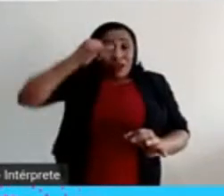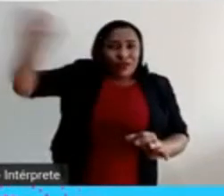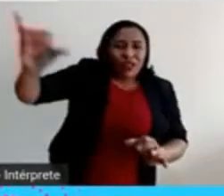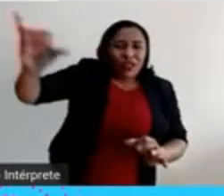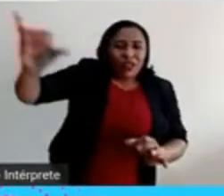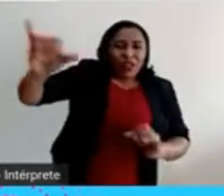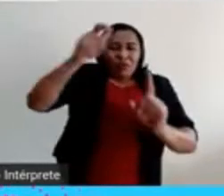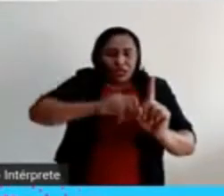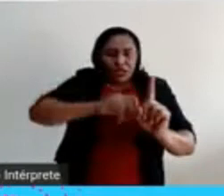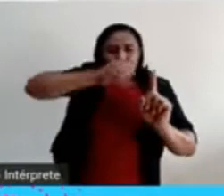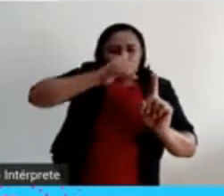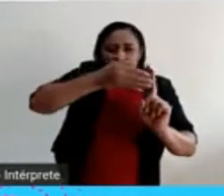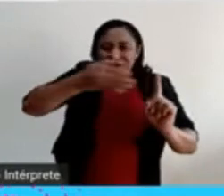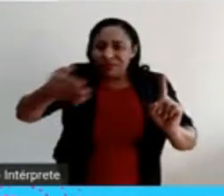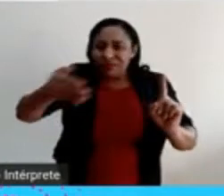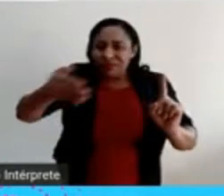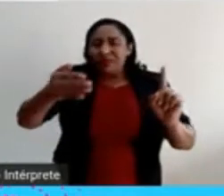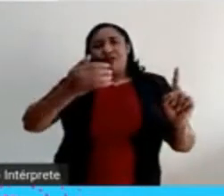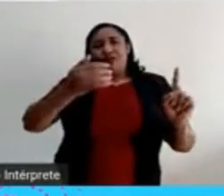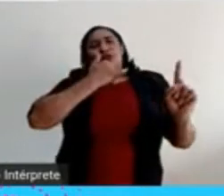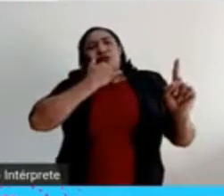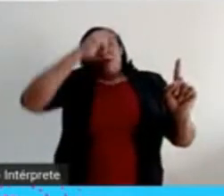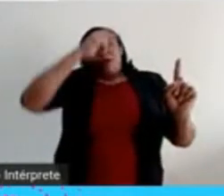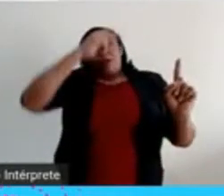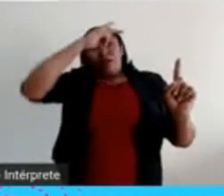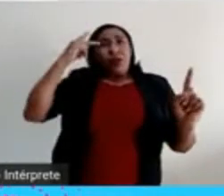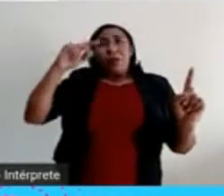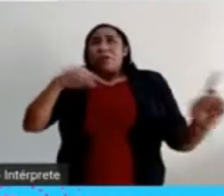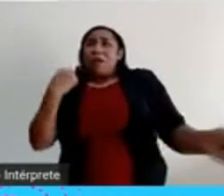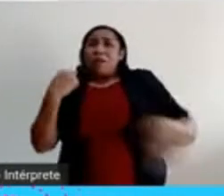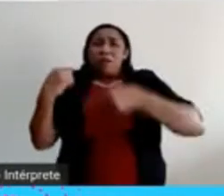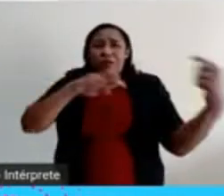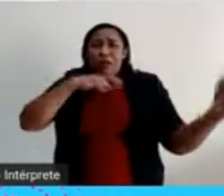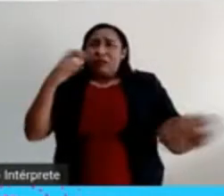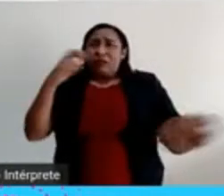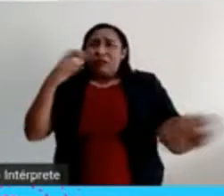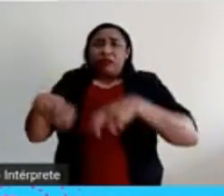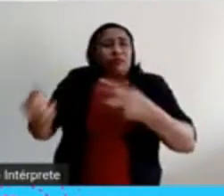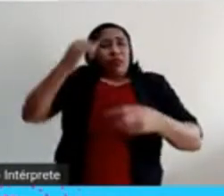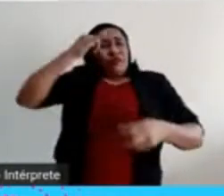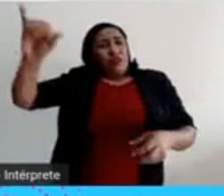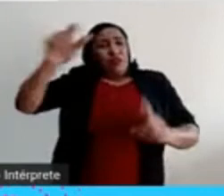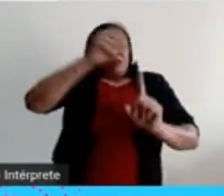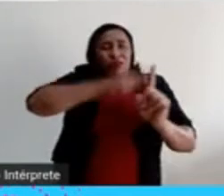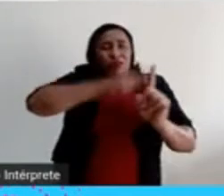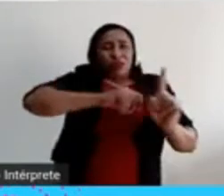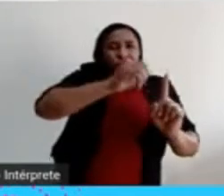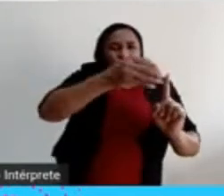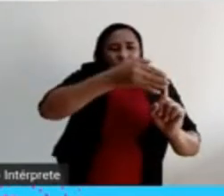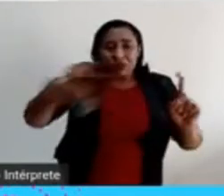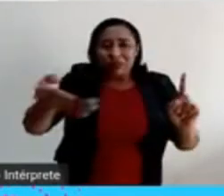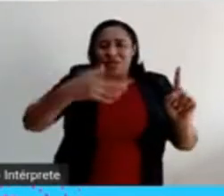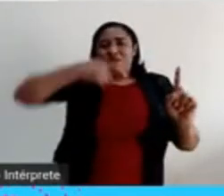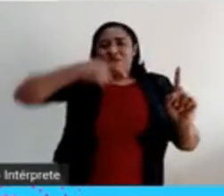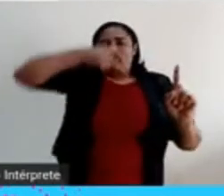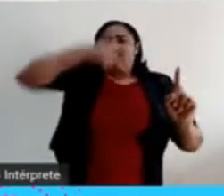a perda de mais vidas, não tenha em janeiro que tomar medidas mais duras. Então, durante